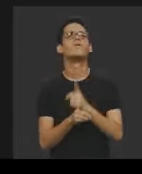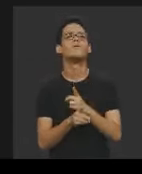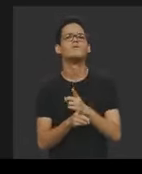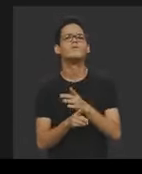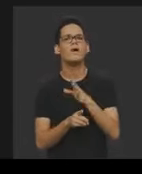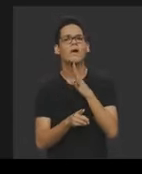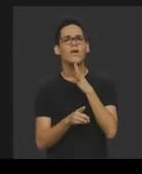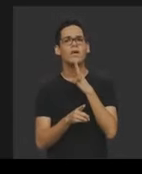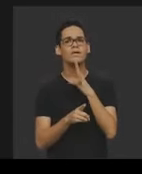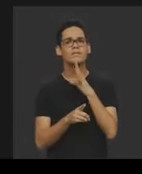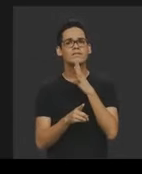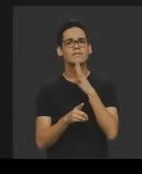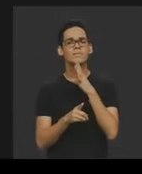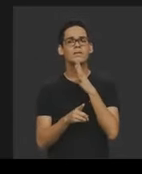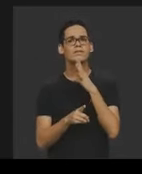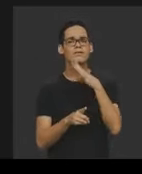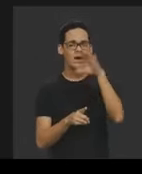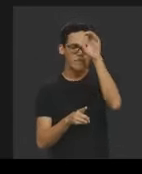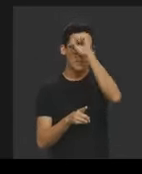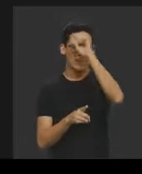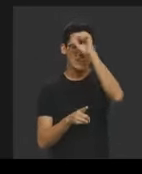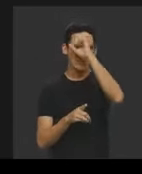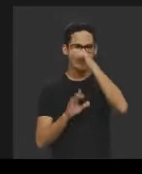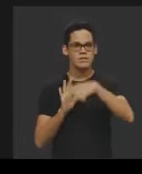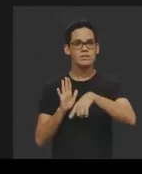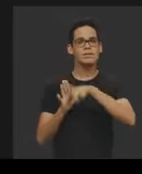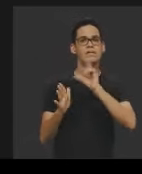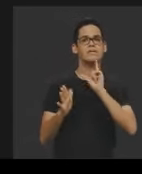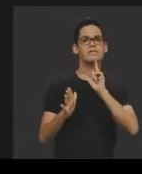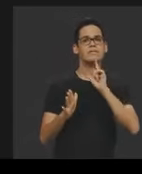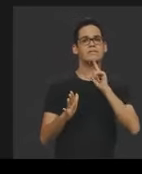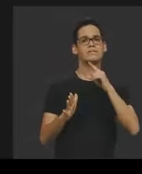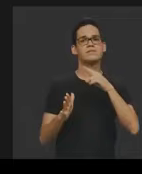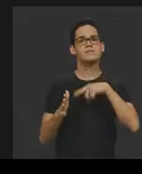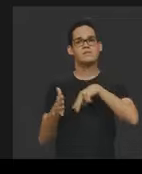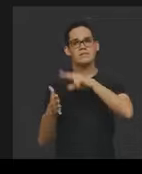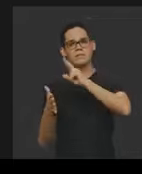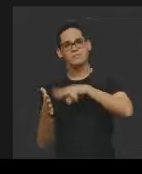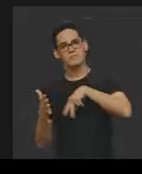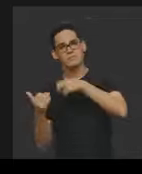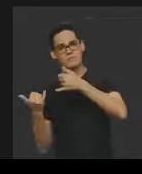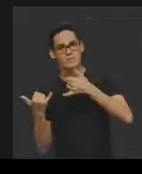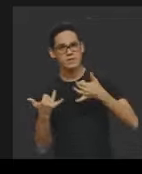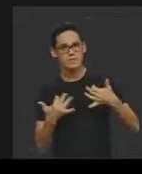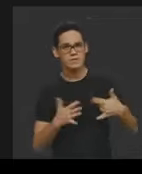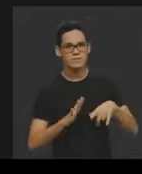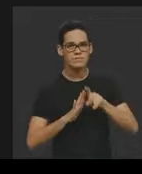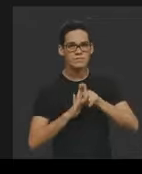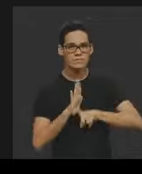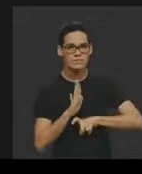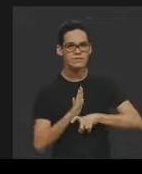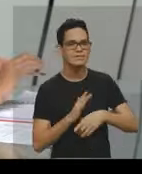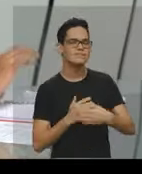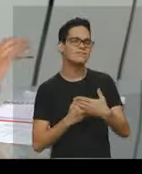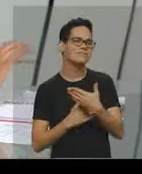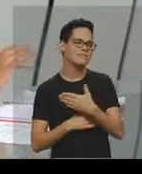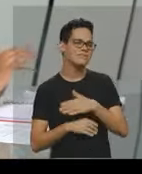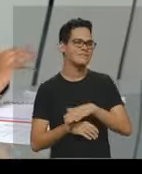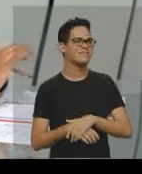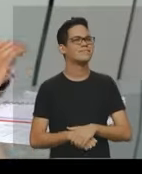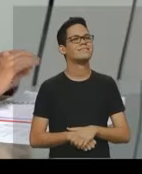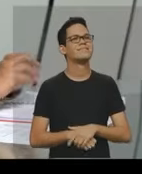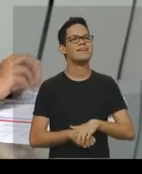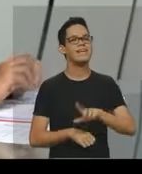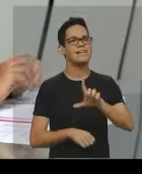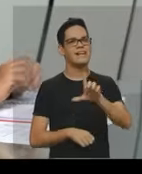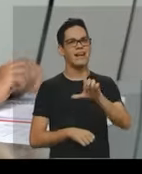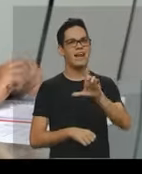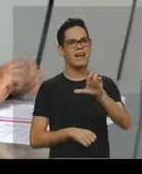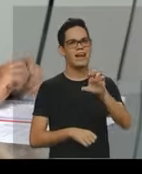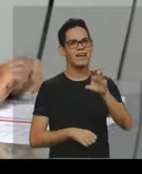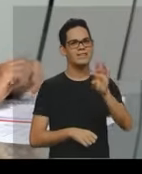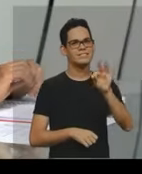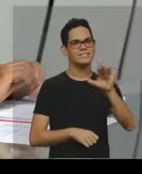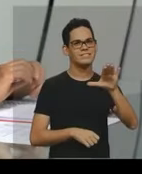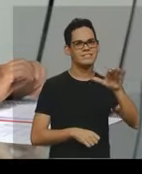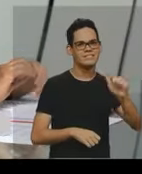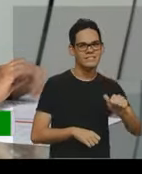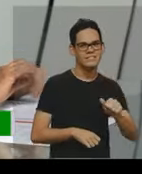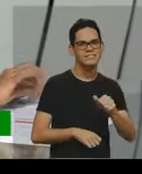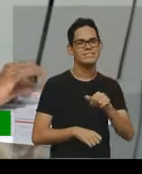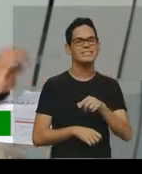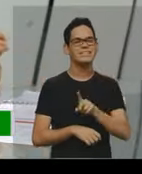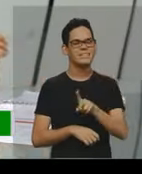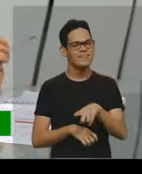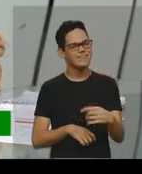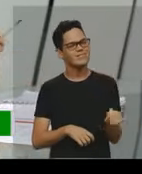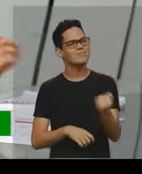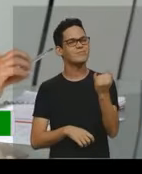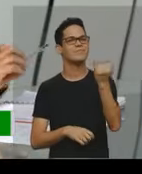prévio para interpretar um texto? Oi, Letícia, tudo bem, Letícia? Isso é muito importante, né,